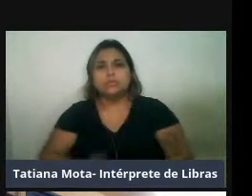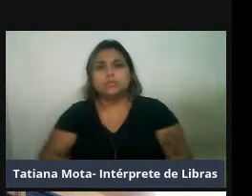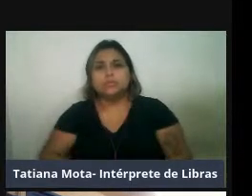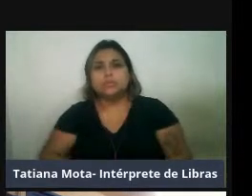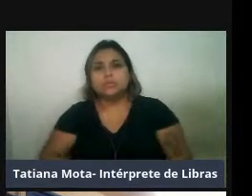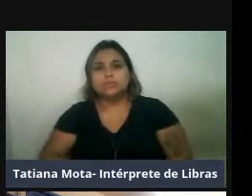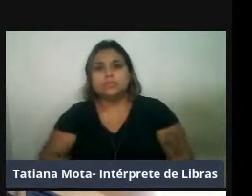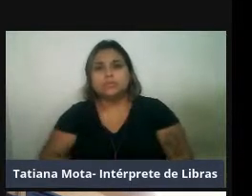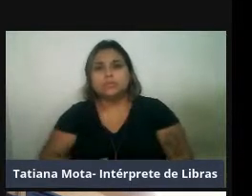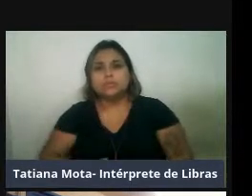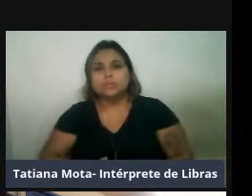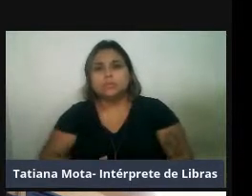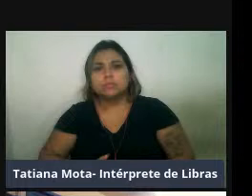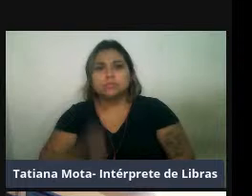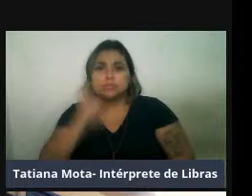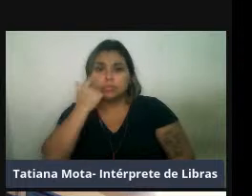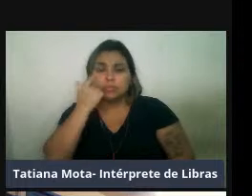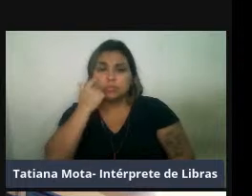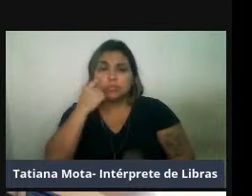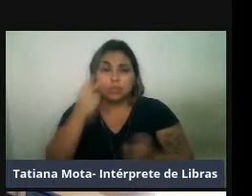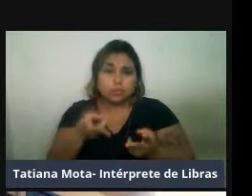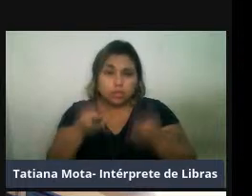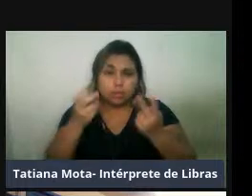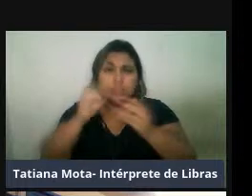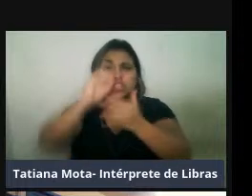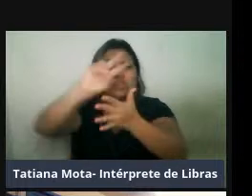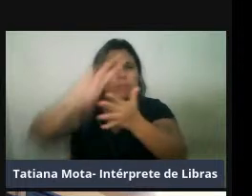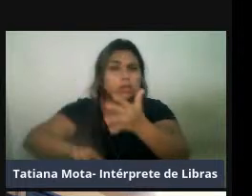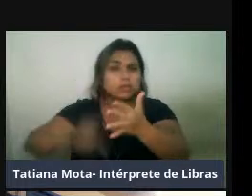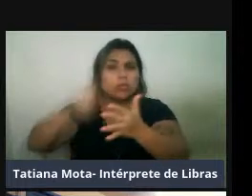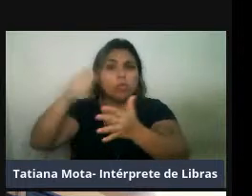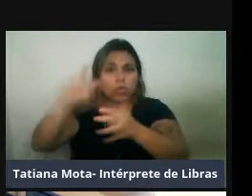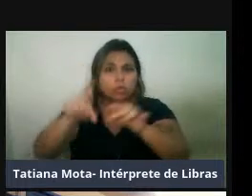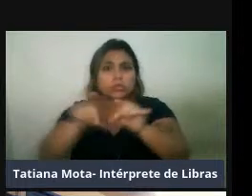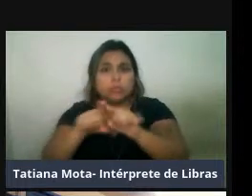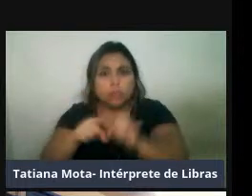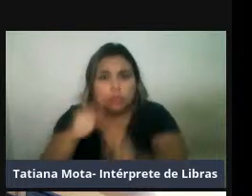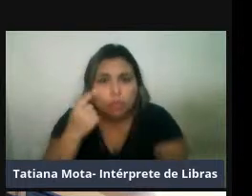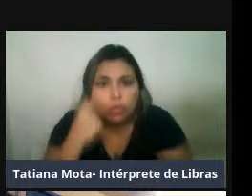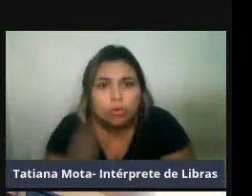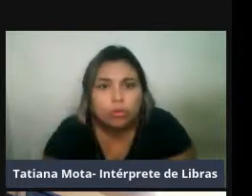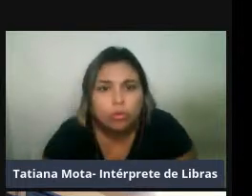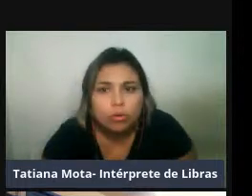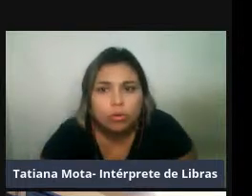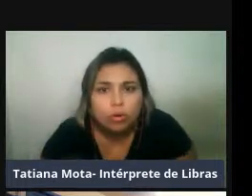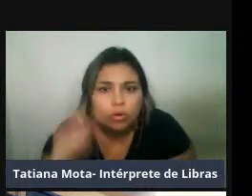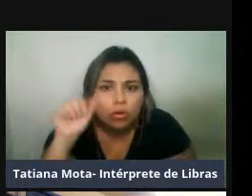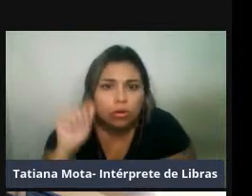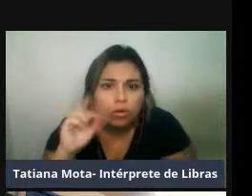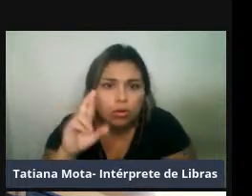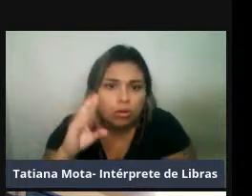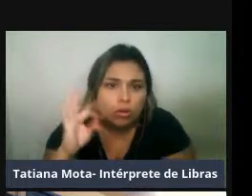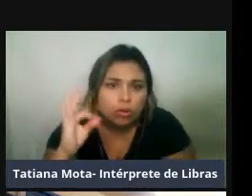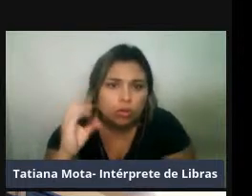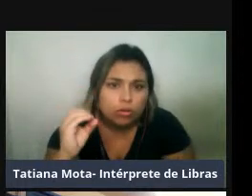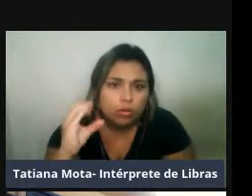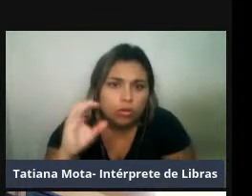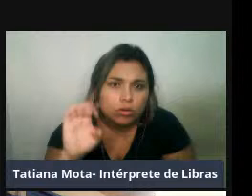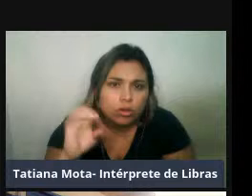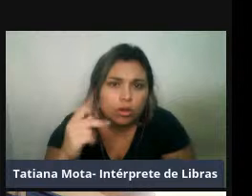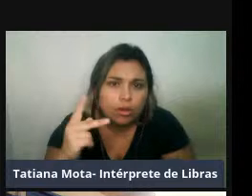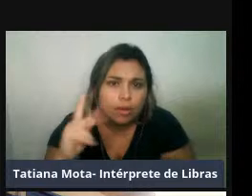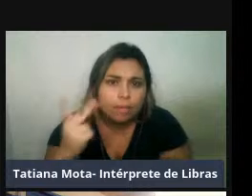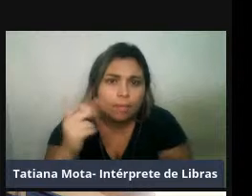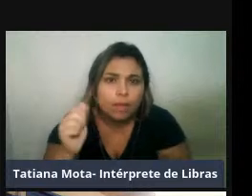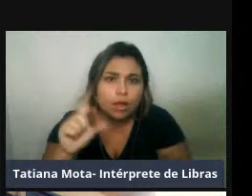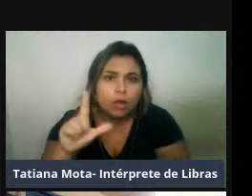Aqui mais algumas espécies, né, que a gente tem o Arctocephalus forcere, que é aqui da região do Pacífico Sul,